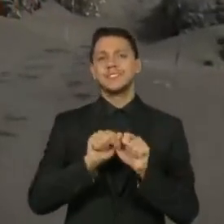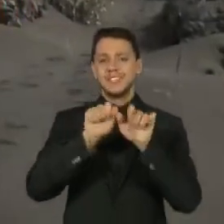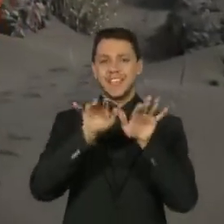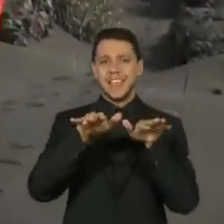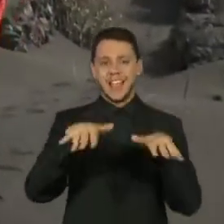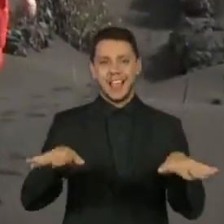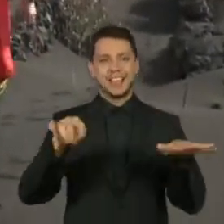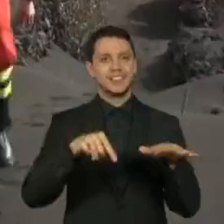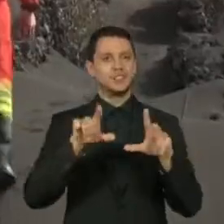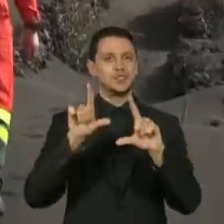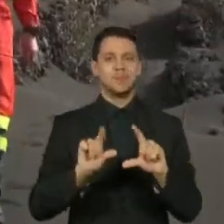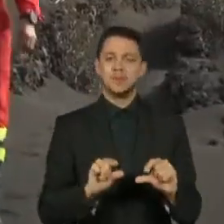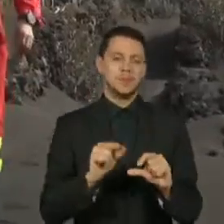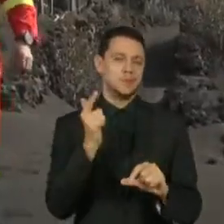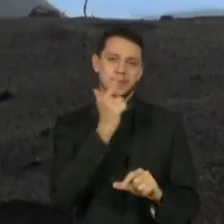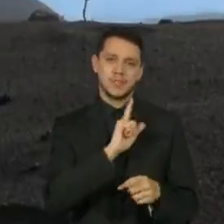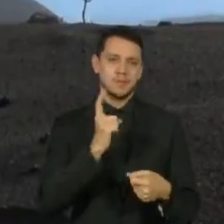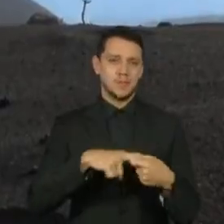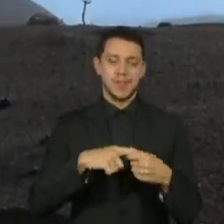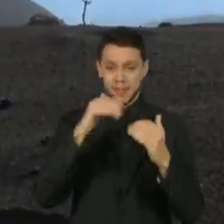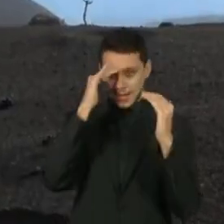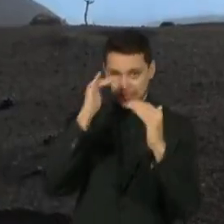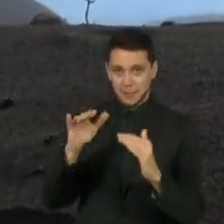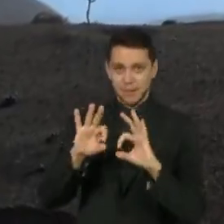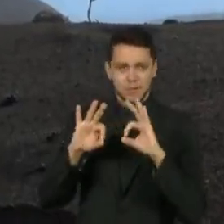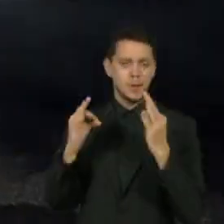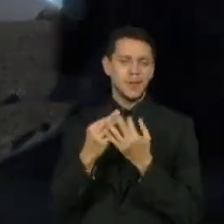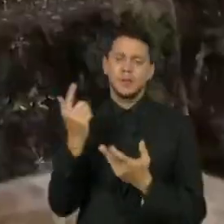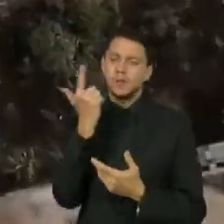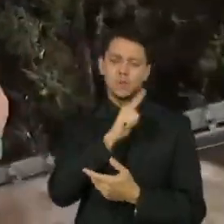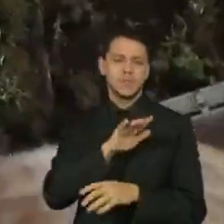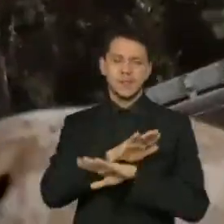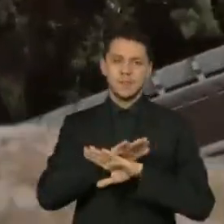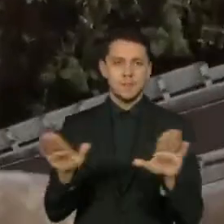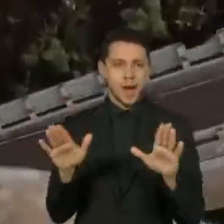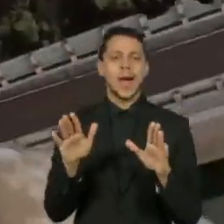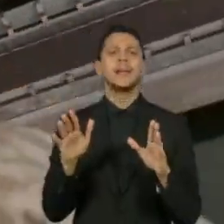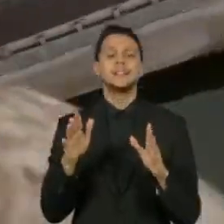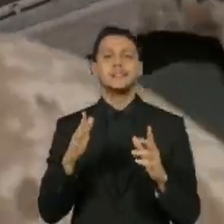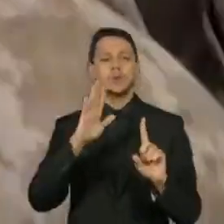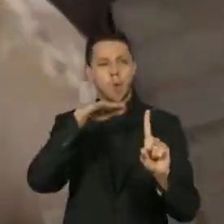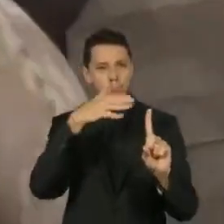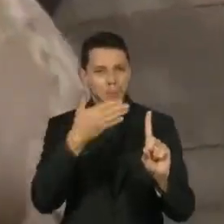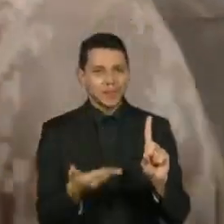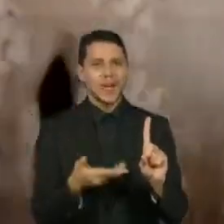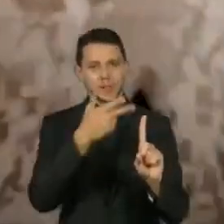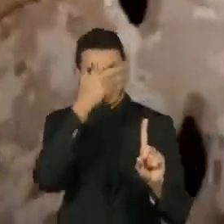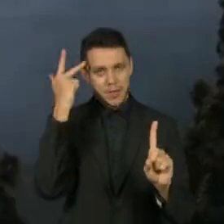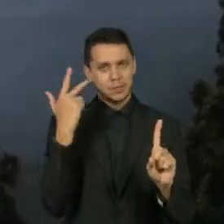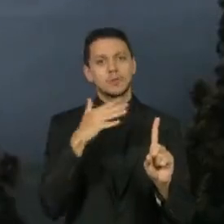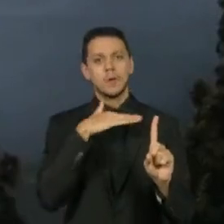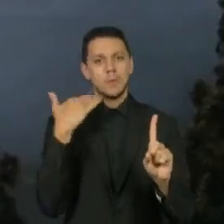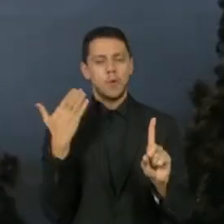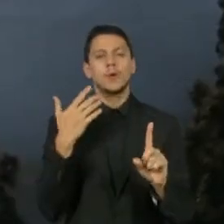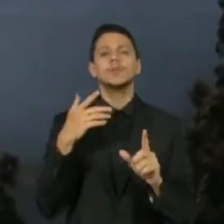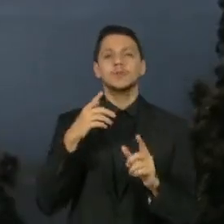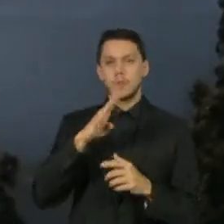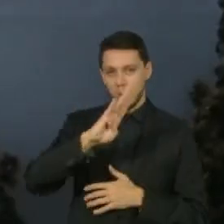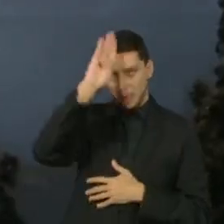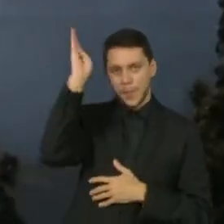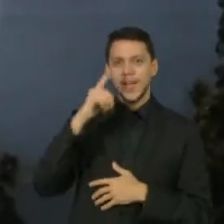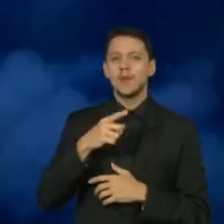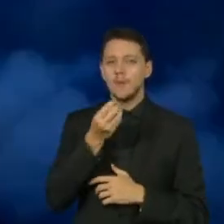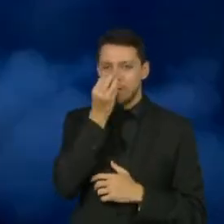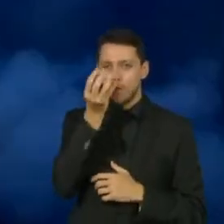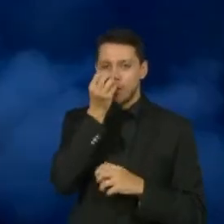respeito às famílias, que não poderão mais prestar homenagens aos mortos, os bombeiros jogaram flores do alto. A poluição